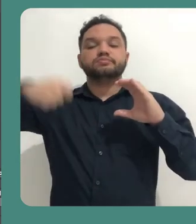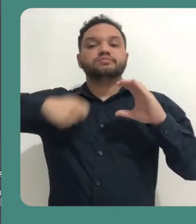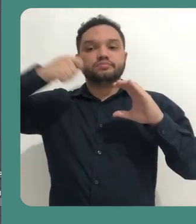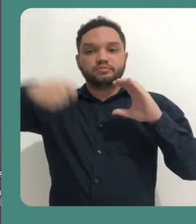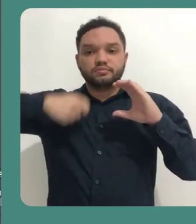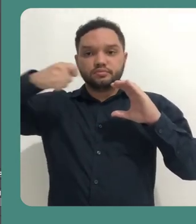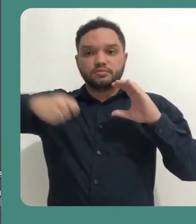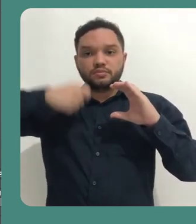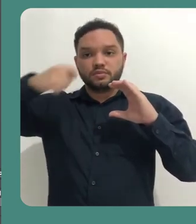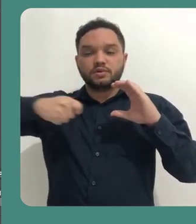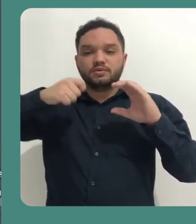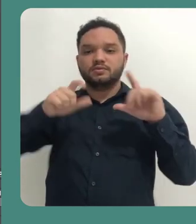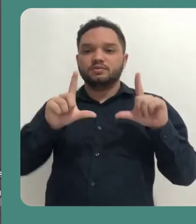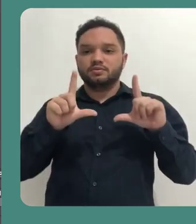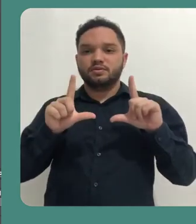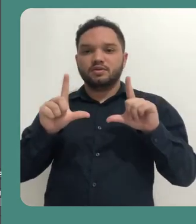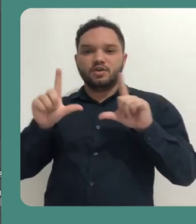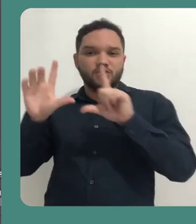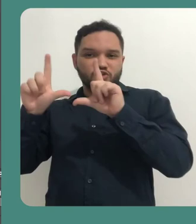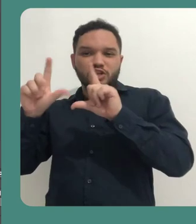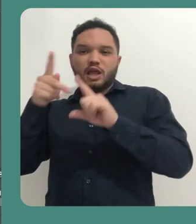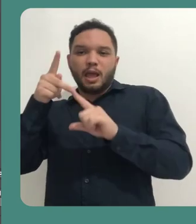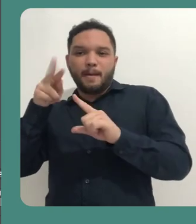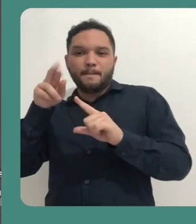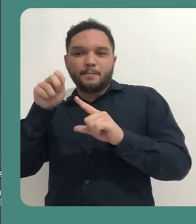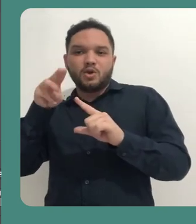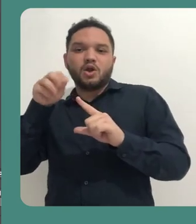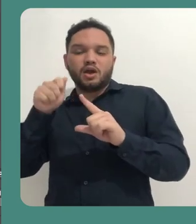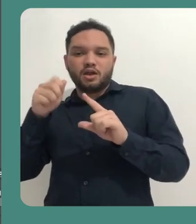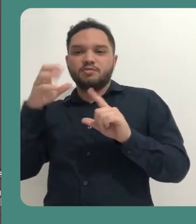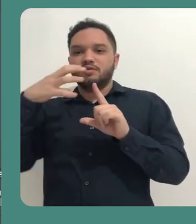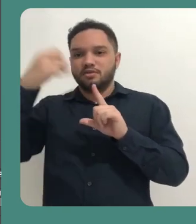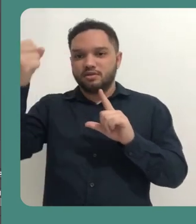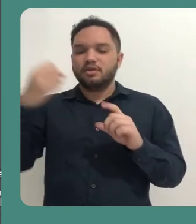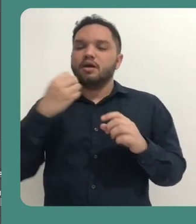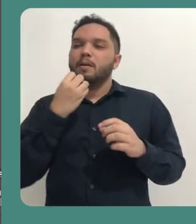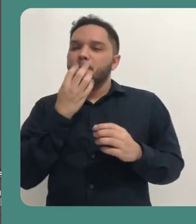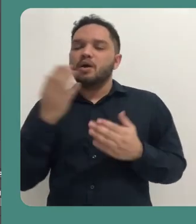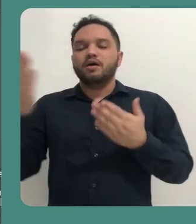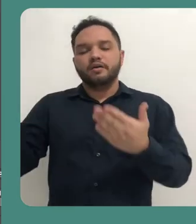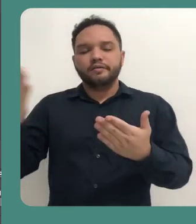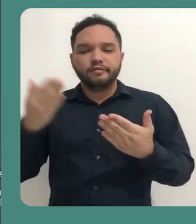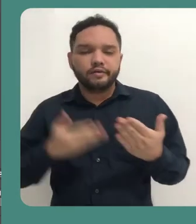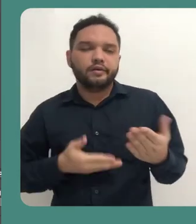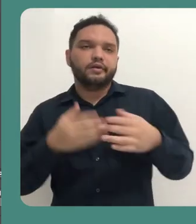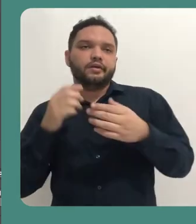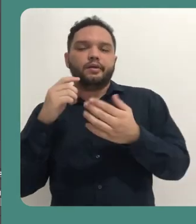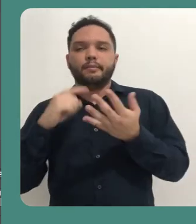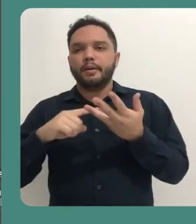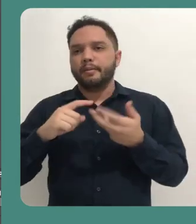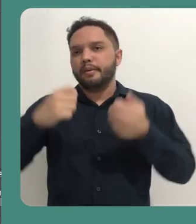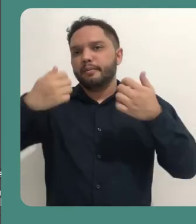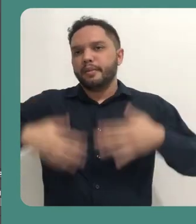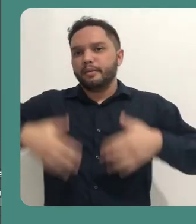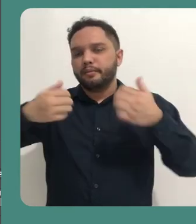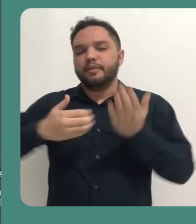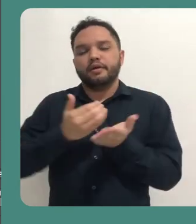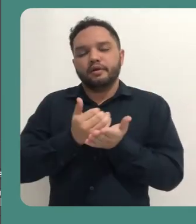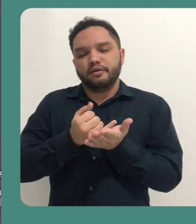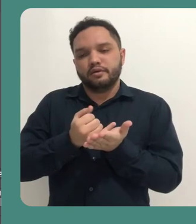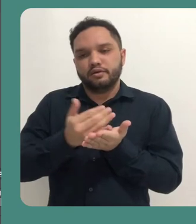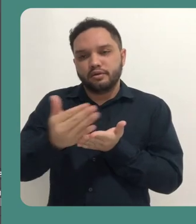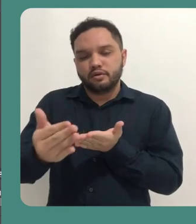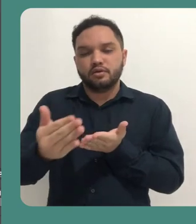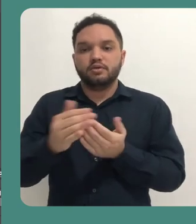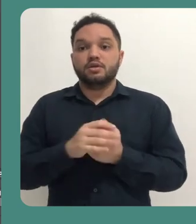aparece nessa janela aqui de programa. Então eu posso dar umas boas-vindas, introduzir a minha aula.